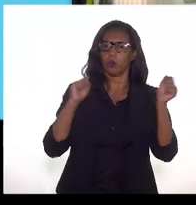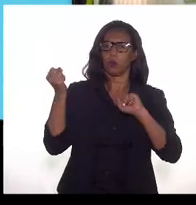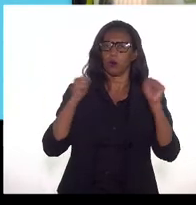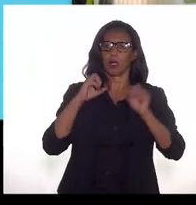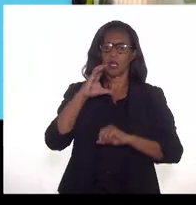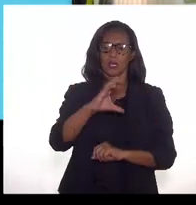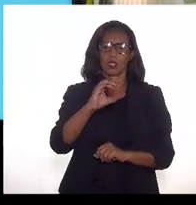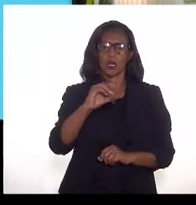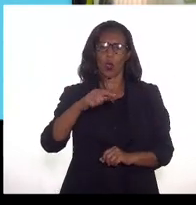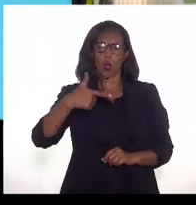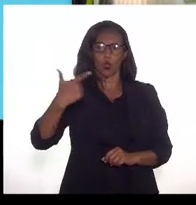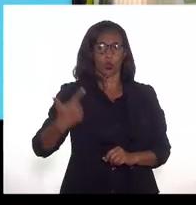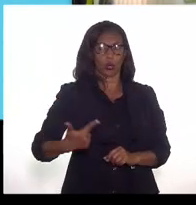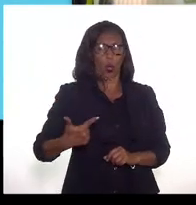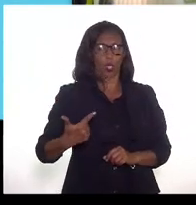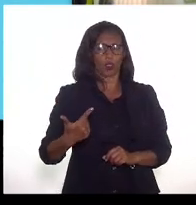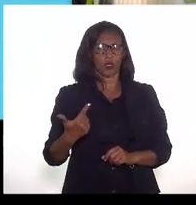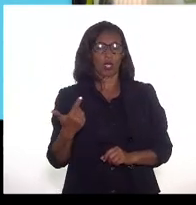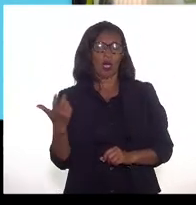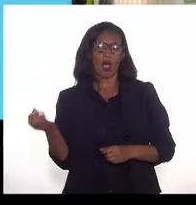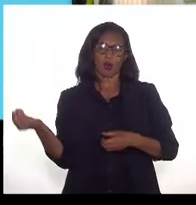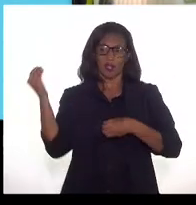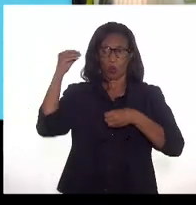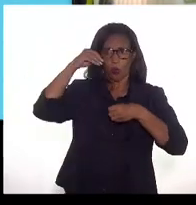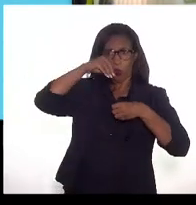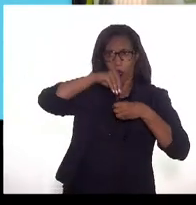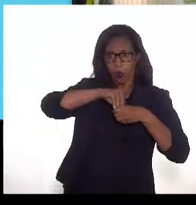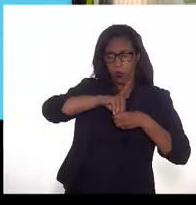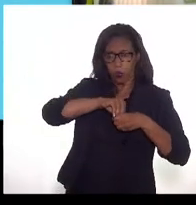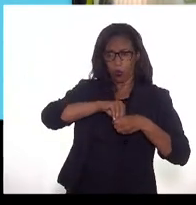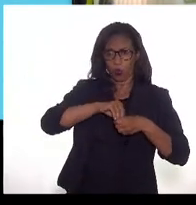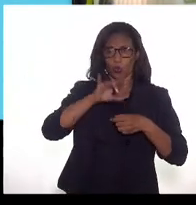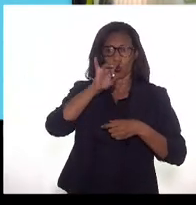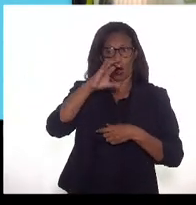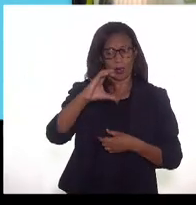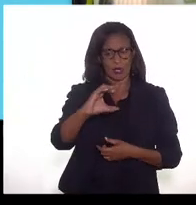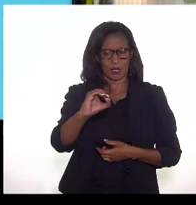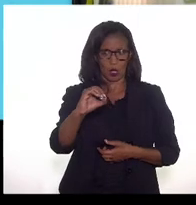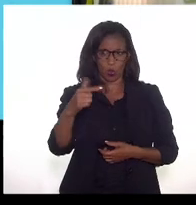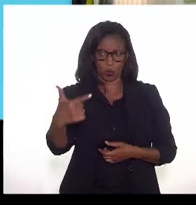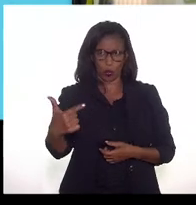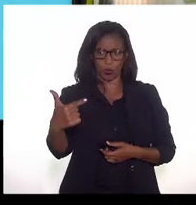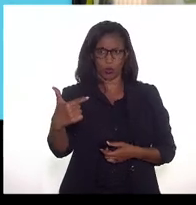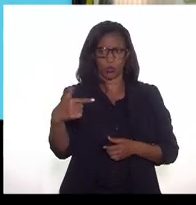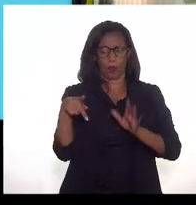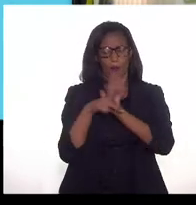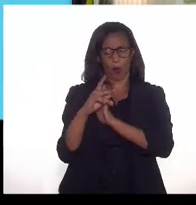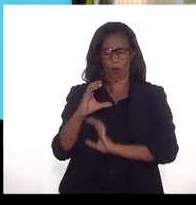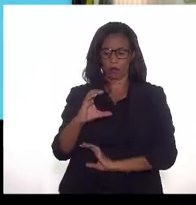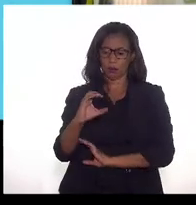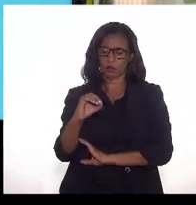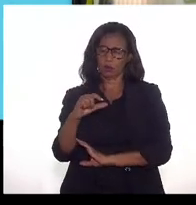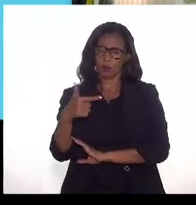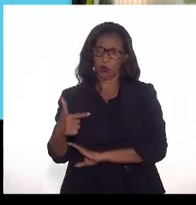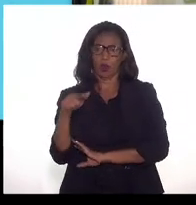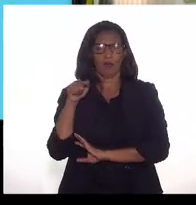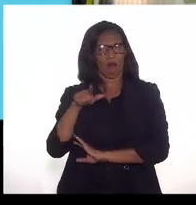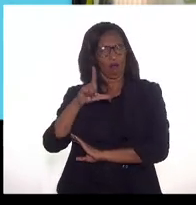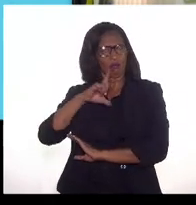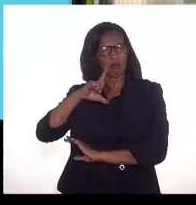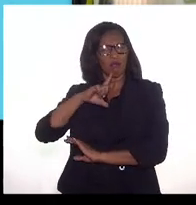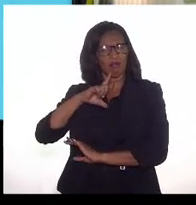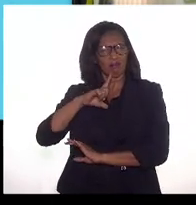CO2 ao ser reinjetado e aí eu estou falando só do CO2 né ele tem um